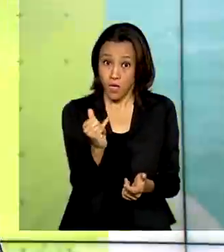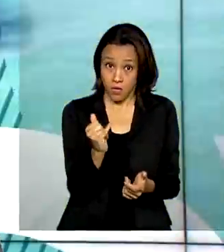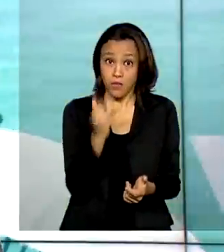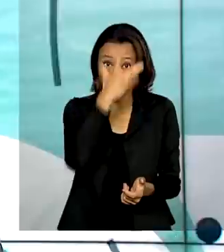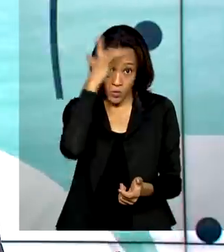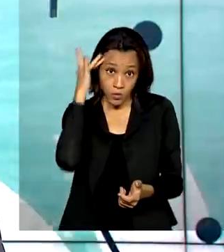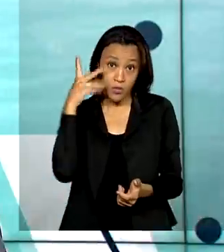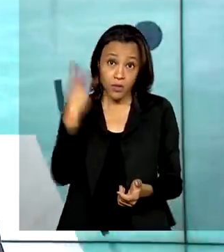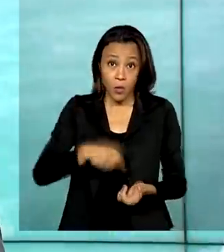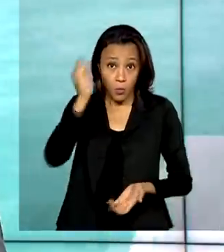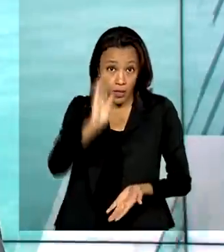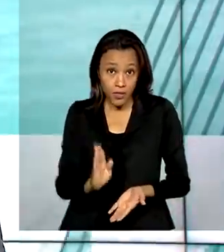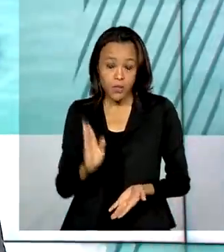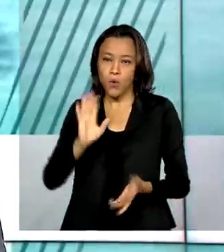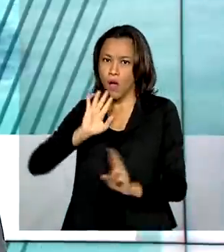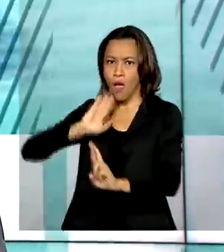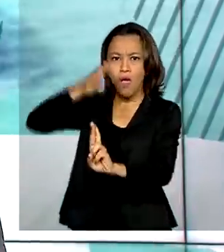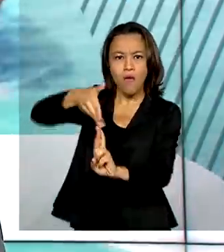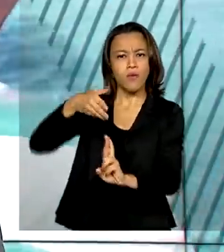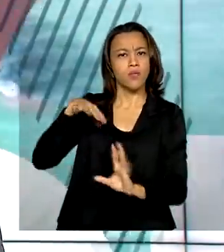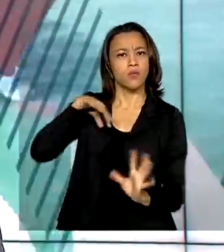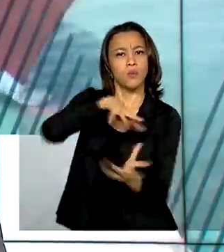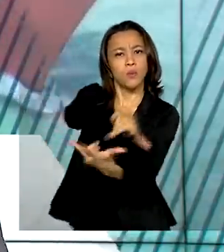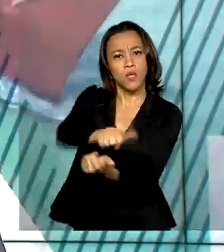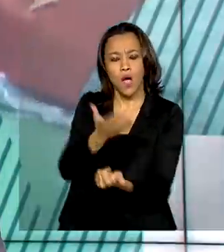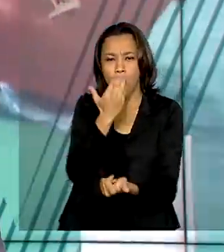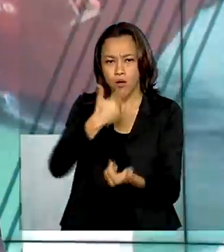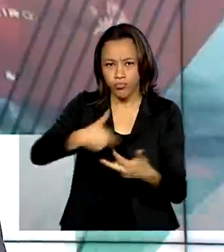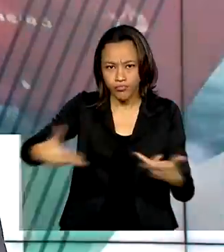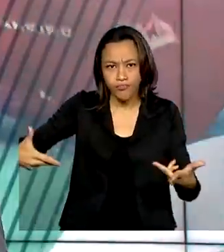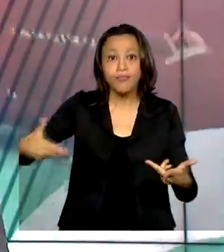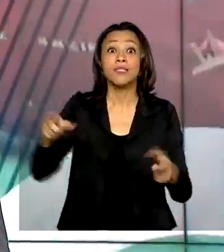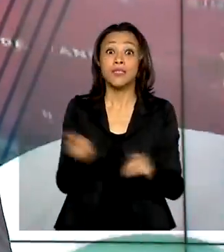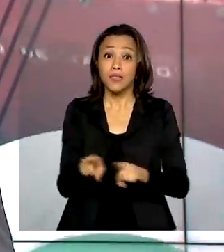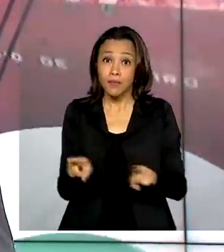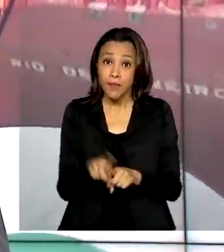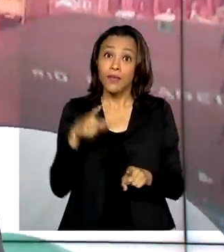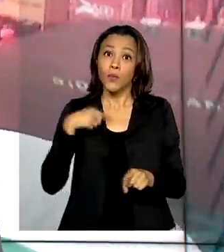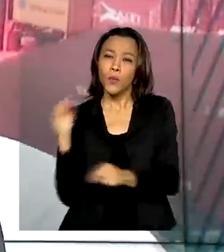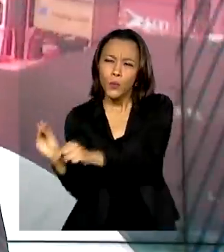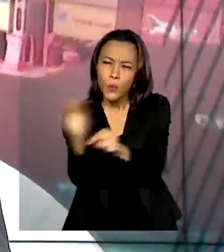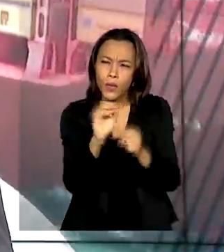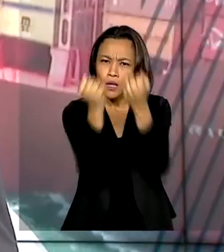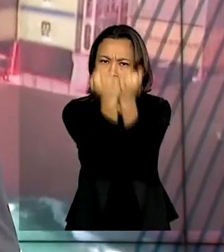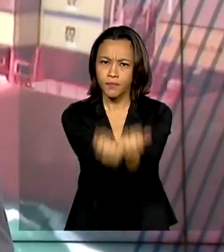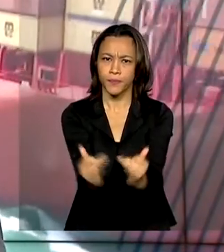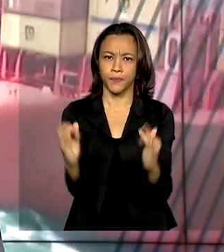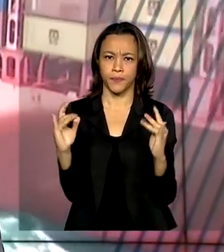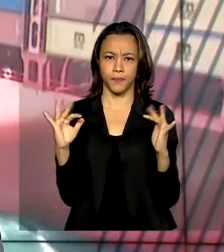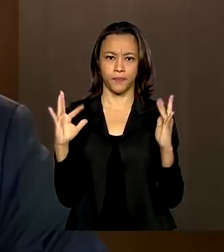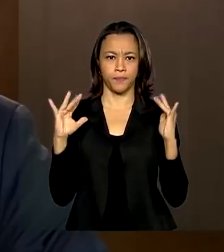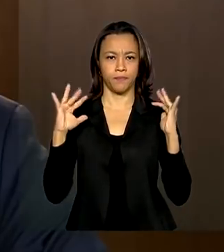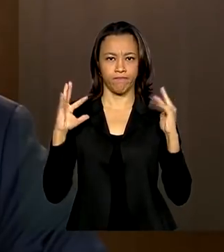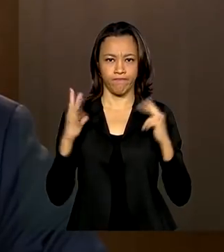que o Brasil desponta como o maior produtor mundial de alimentos e se destaca também na preservação do meio ambiente.